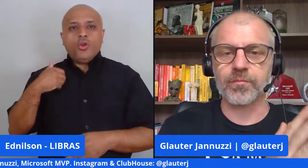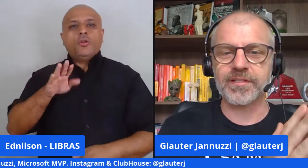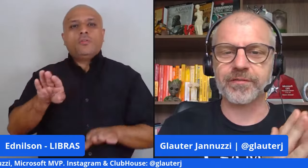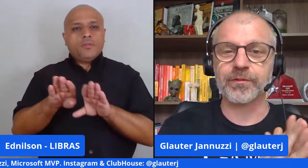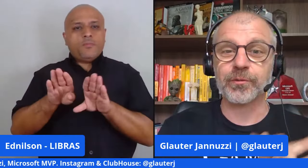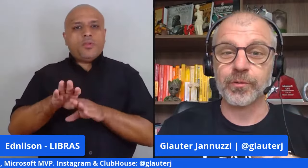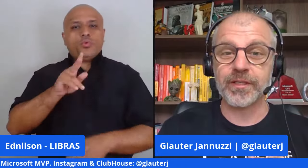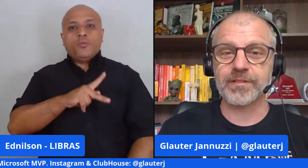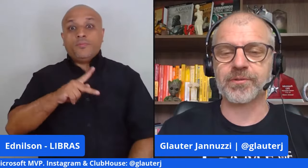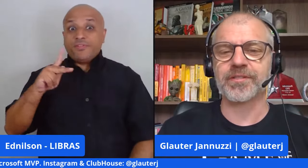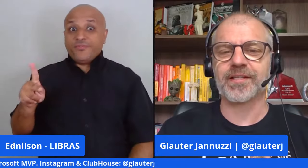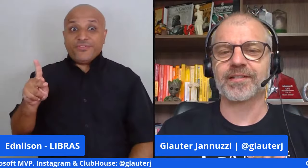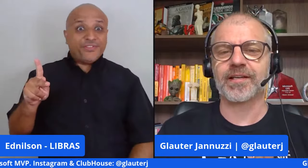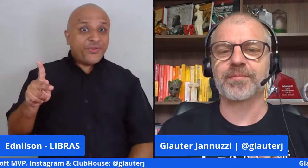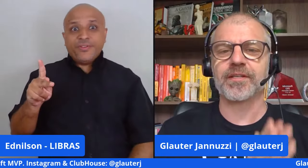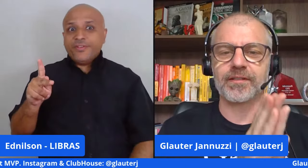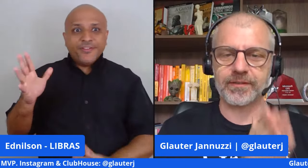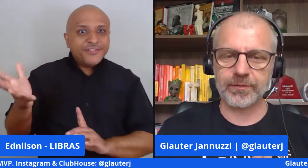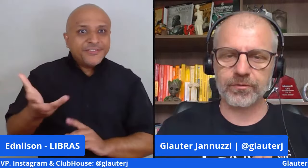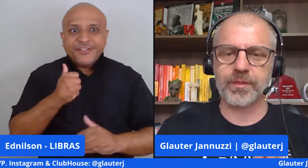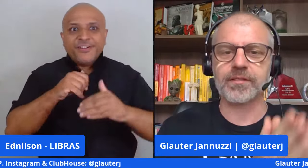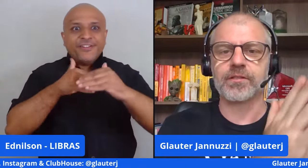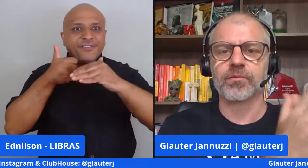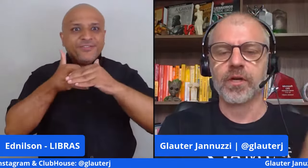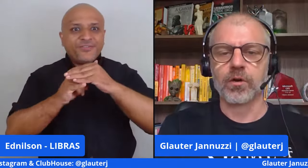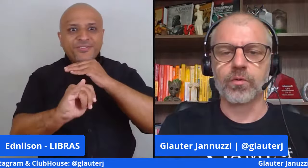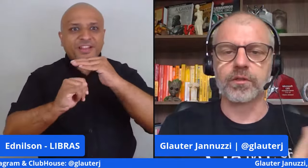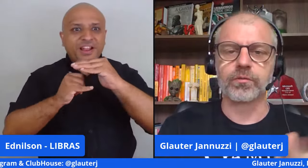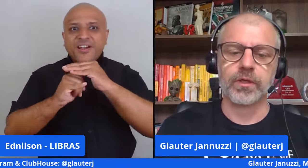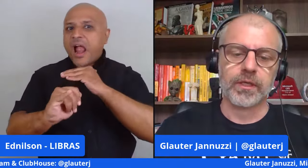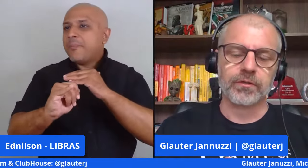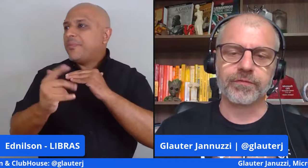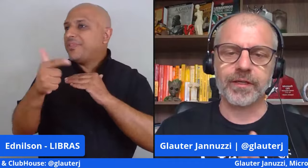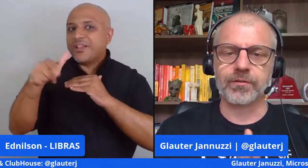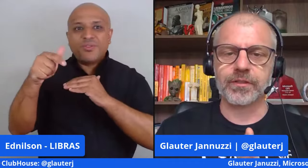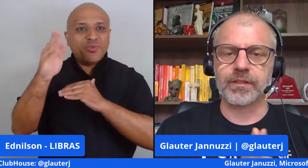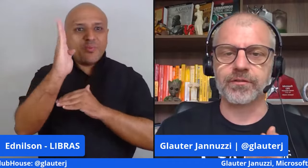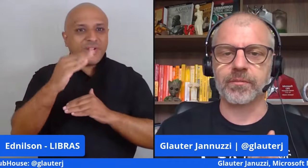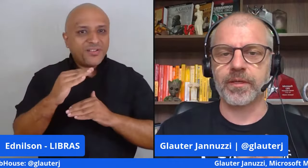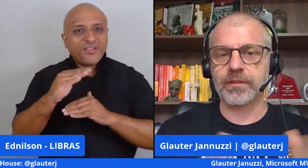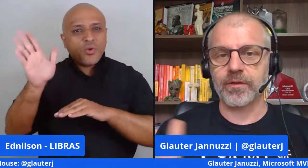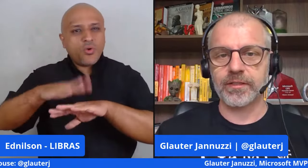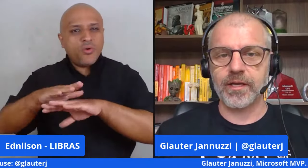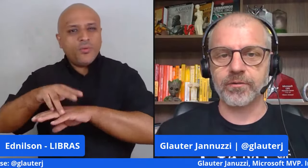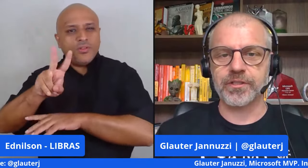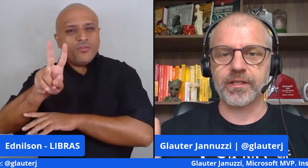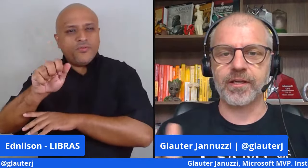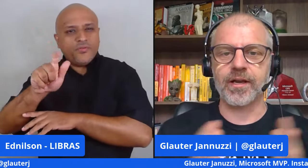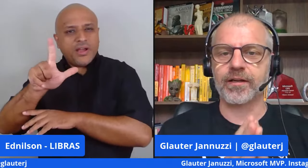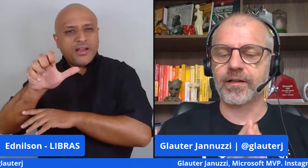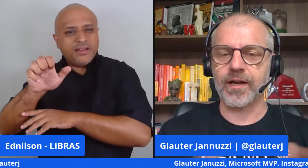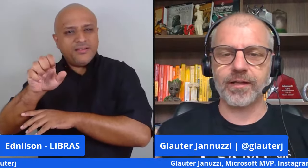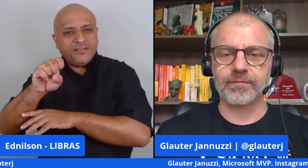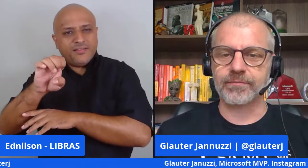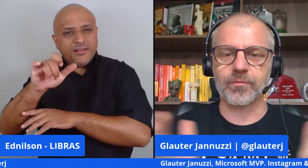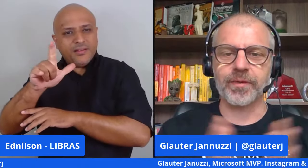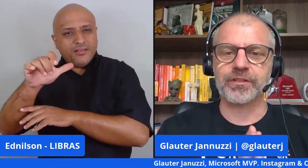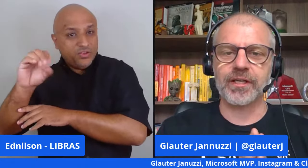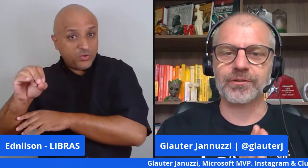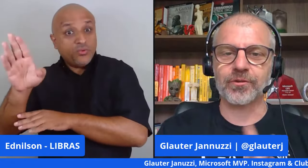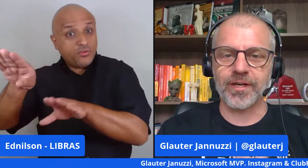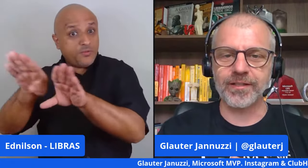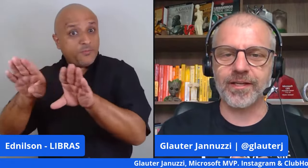Tive algumas aventuras com startups, tanto no Brasil quanto no Vale do Silício também. Então, a ideia hoje aqui é agregar,